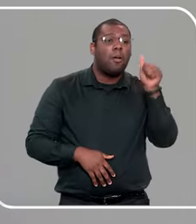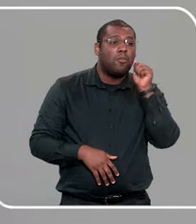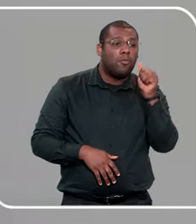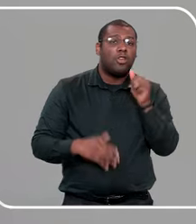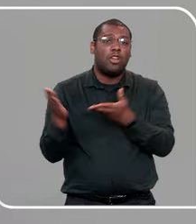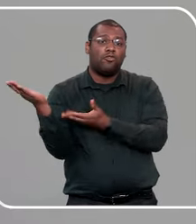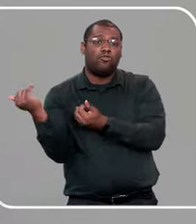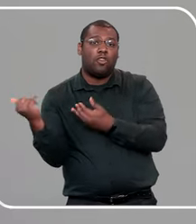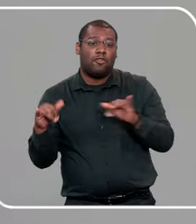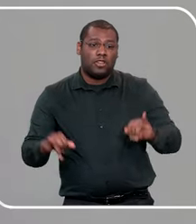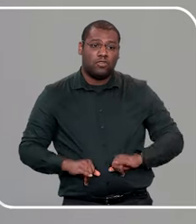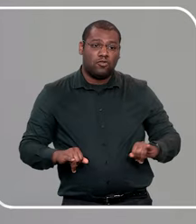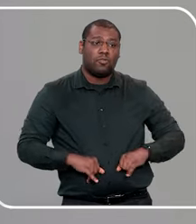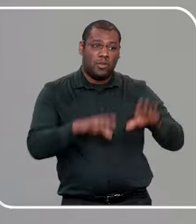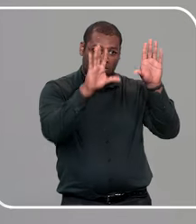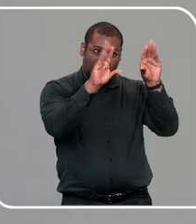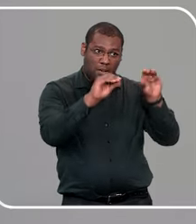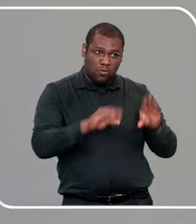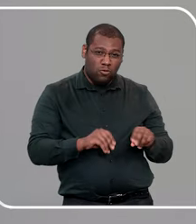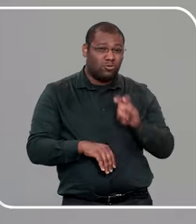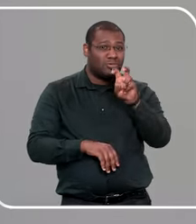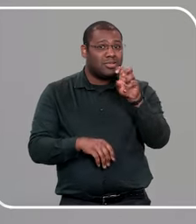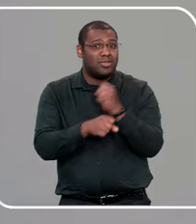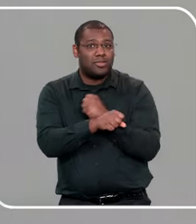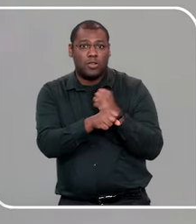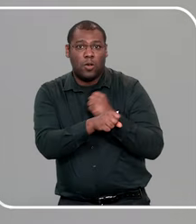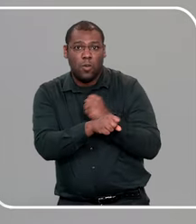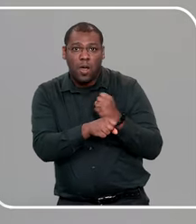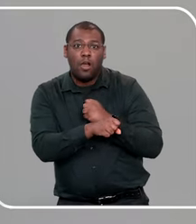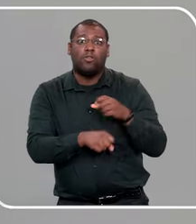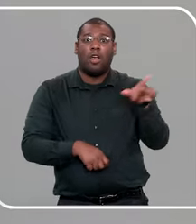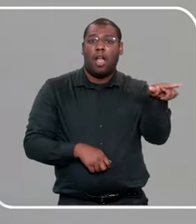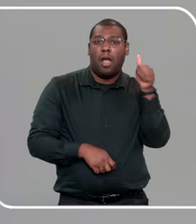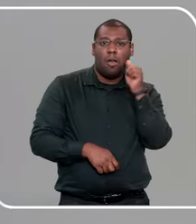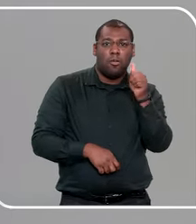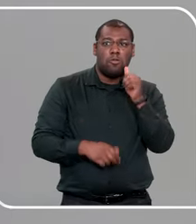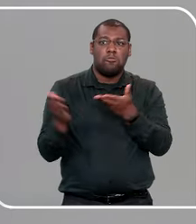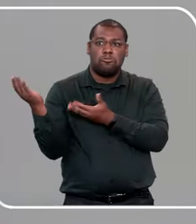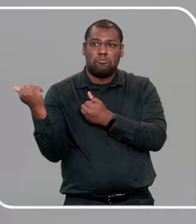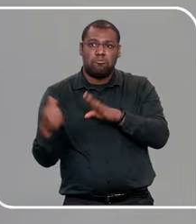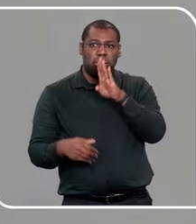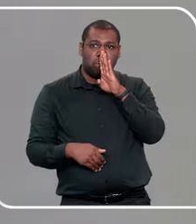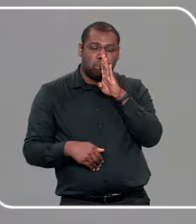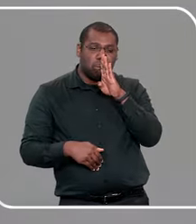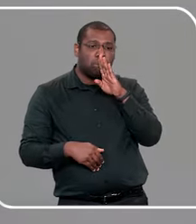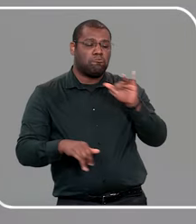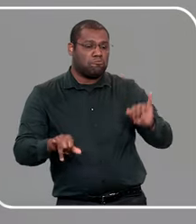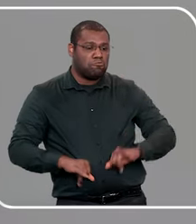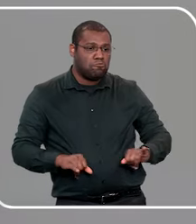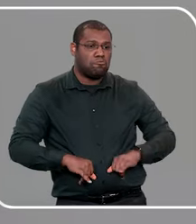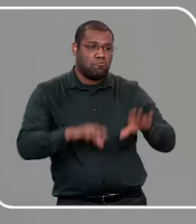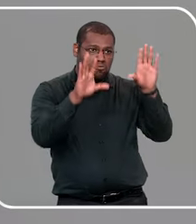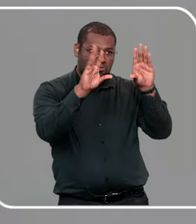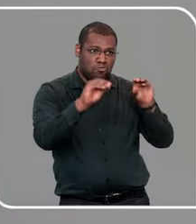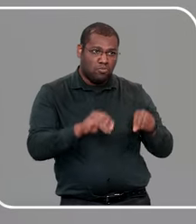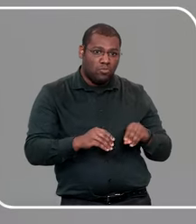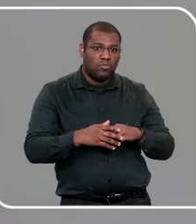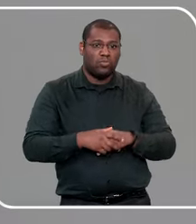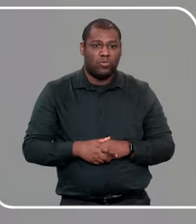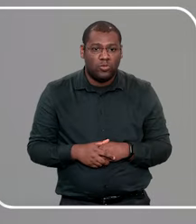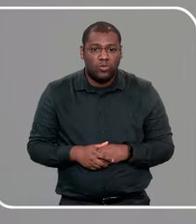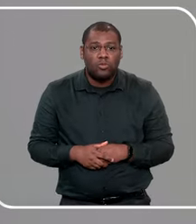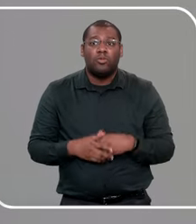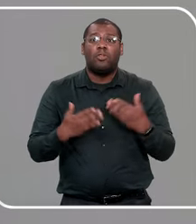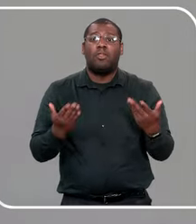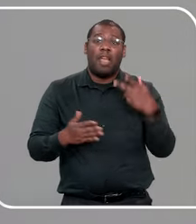que, recebeu auxílio psicológico, do serviço social, da parte médica, e quando ela foi questionada, meu Deus,